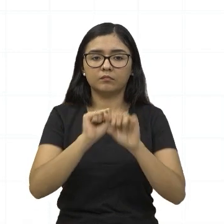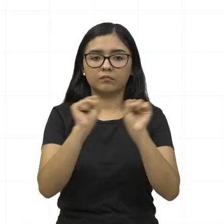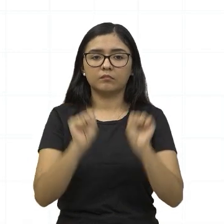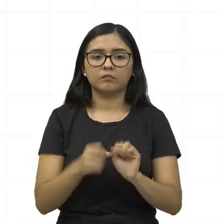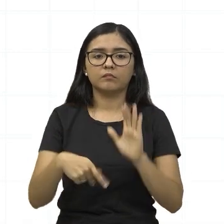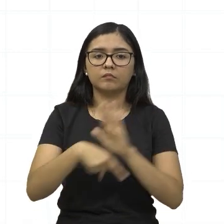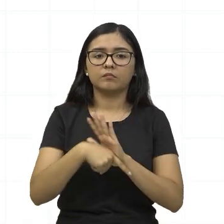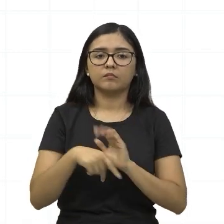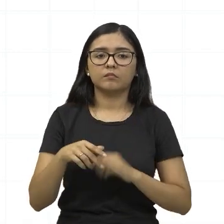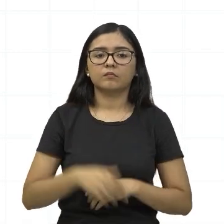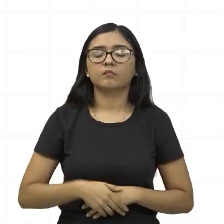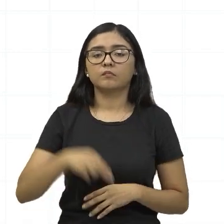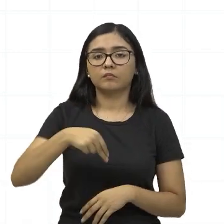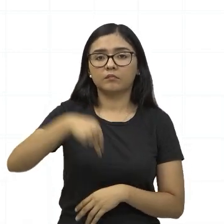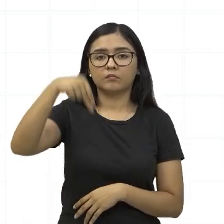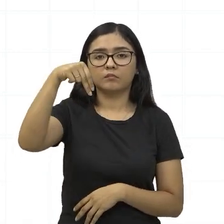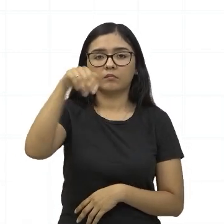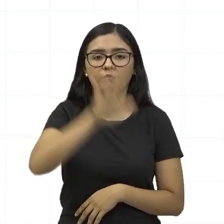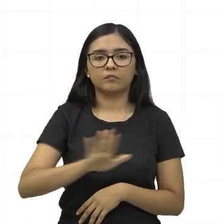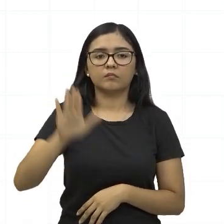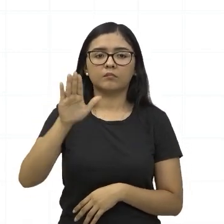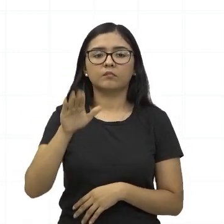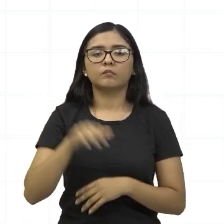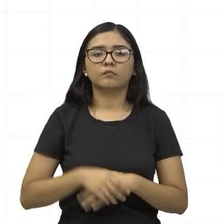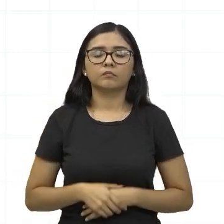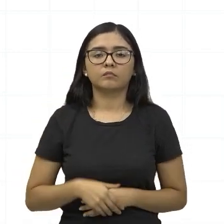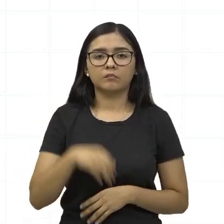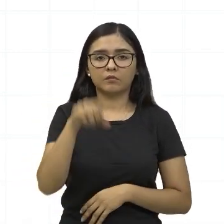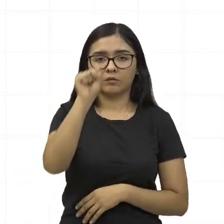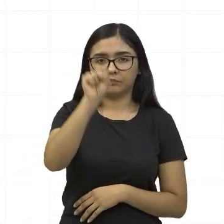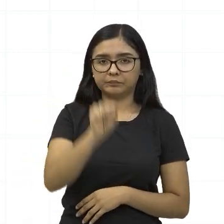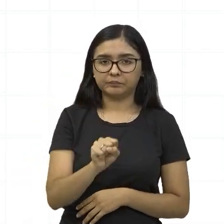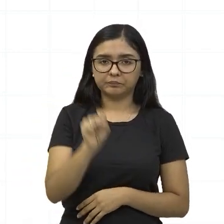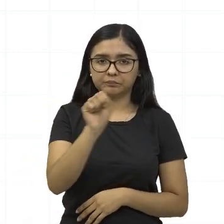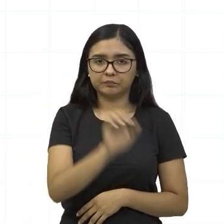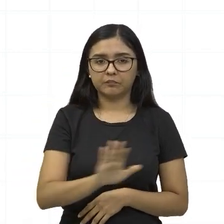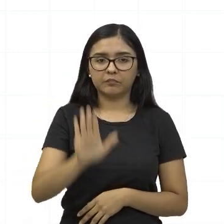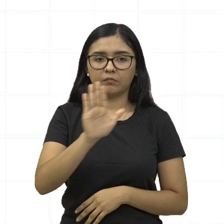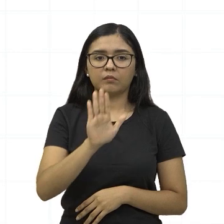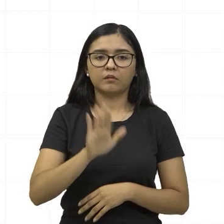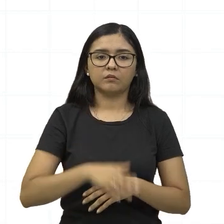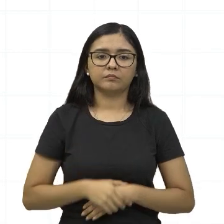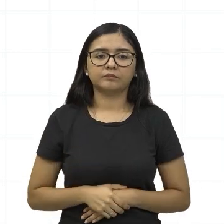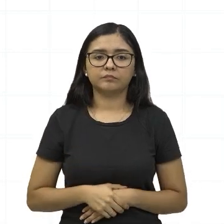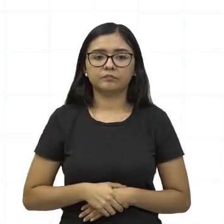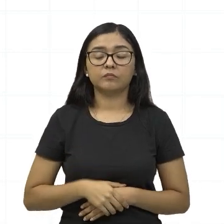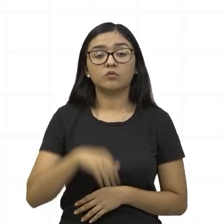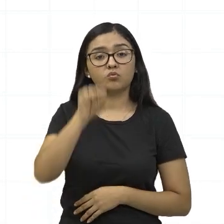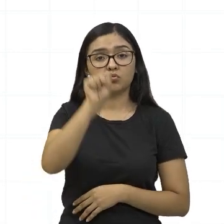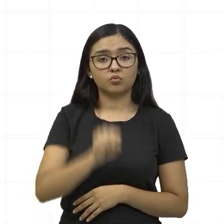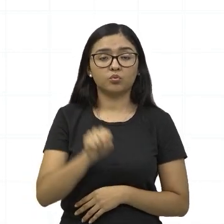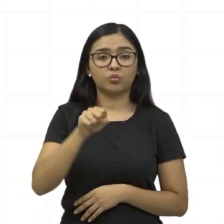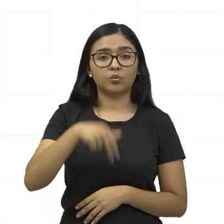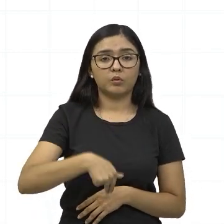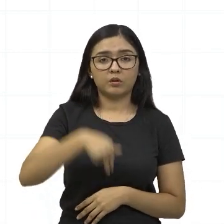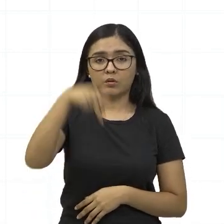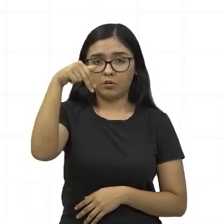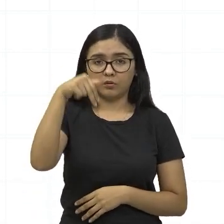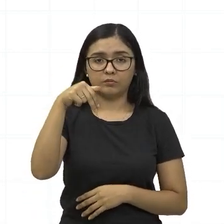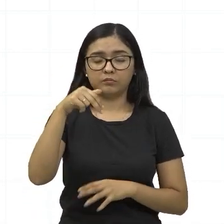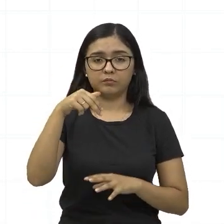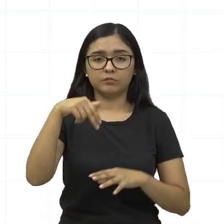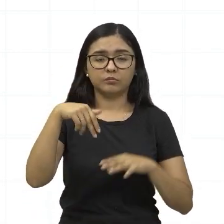eles Nordeste, Sudeste, Centro-Oeste, Sul e Norte, né? Ou seja, todo